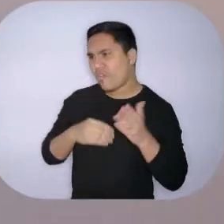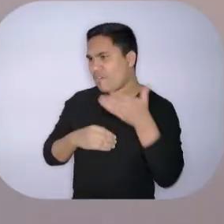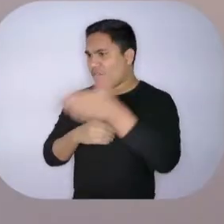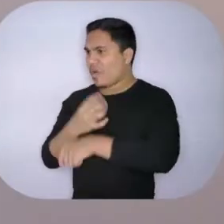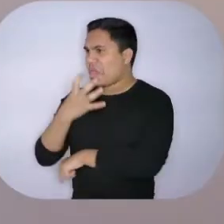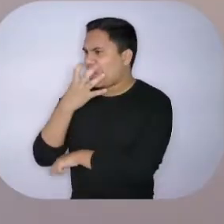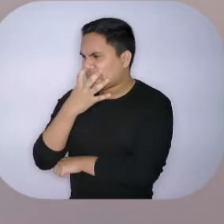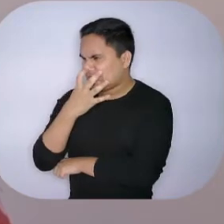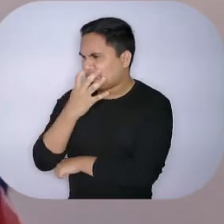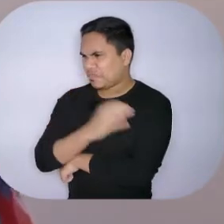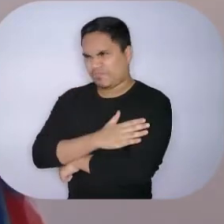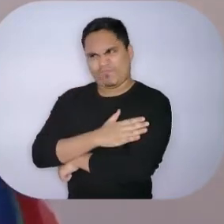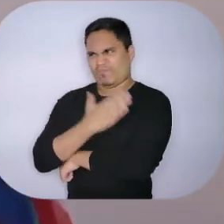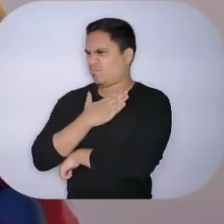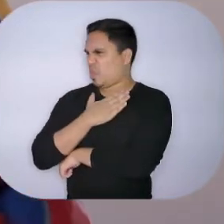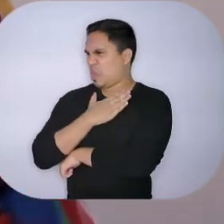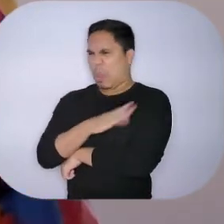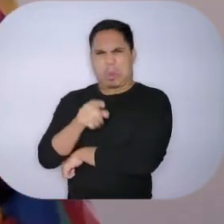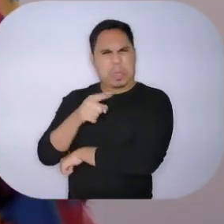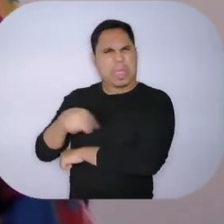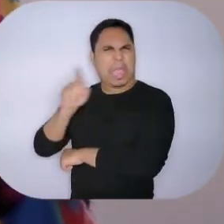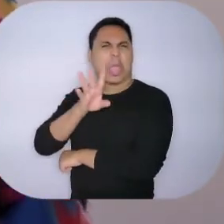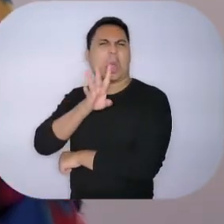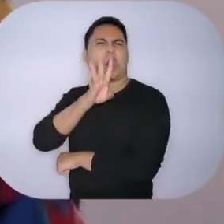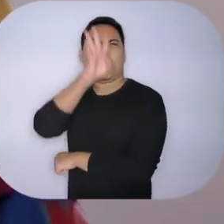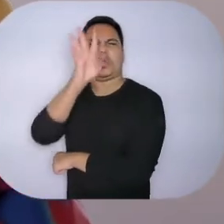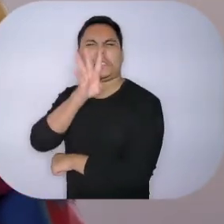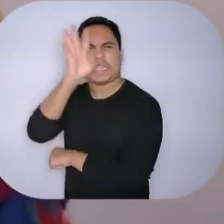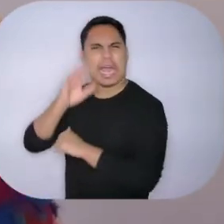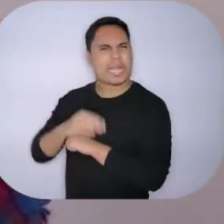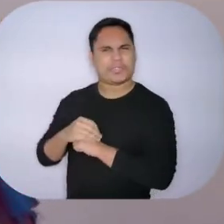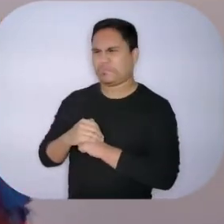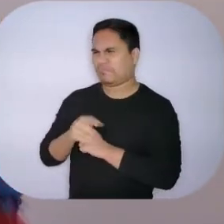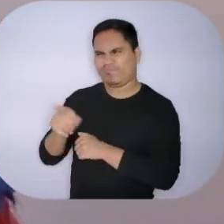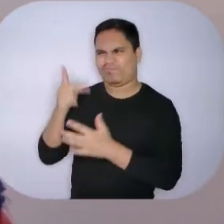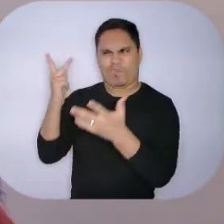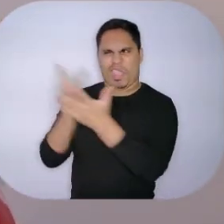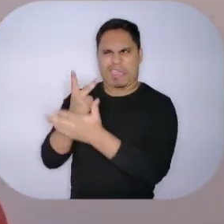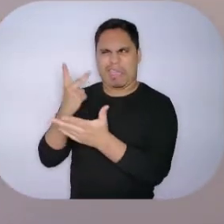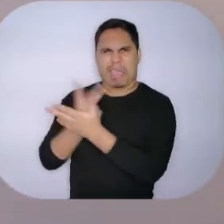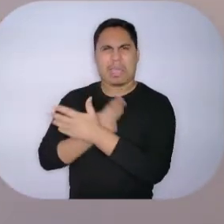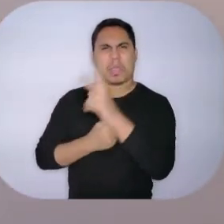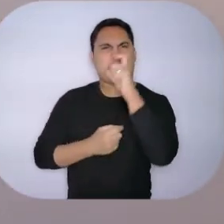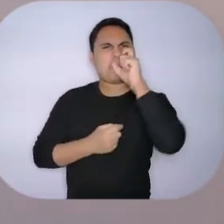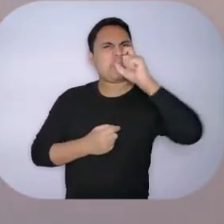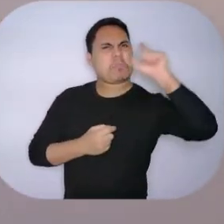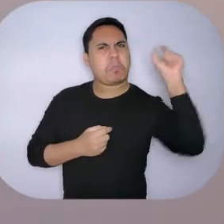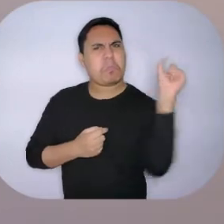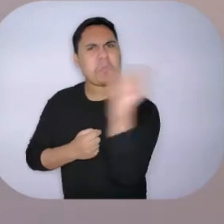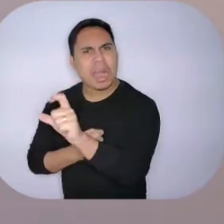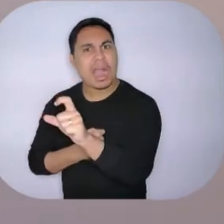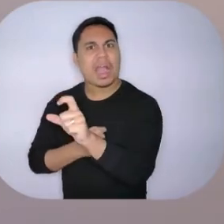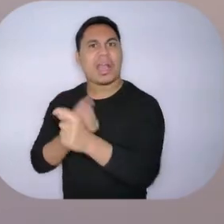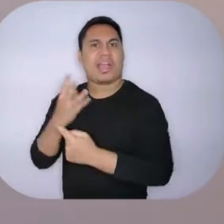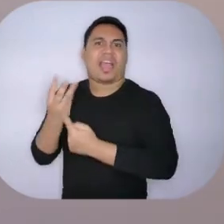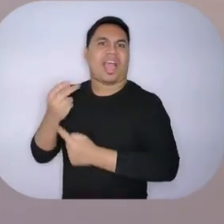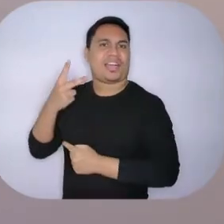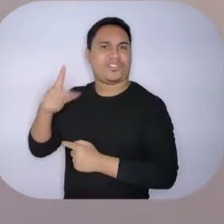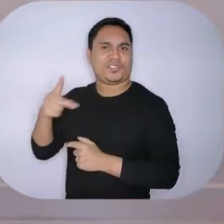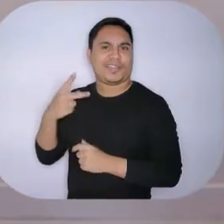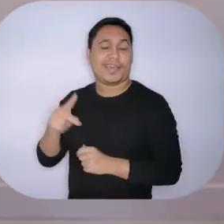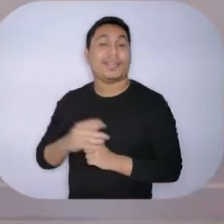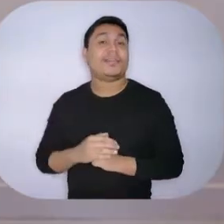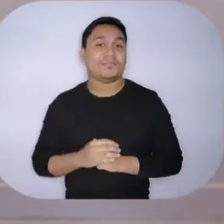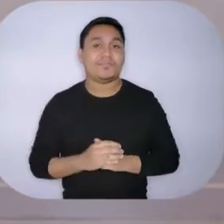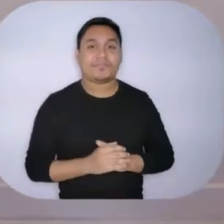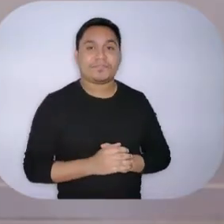gostou nadinha. Achou ousado demais. E fez uma crítica muito ferrenha à arte dessa artista.